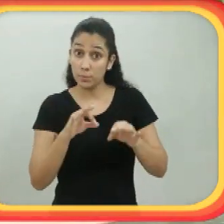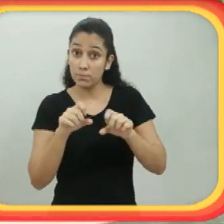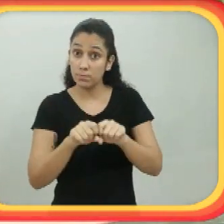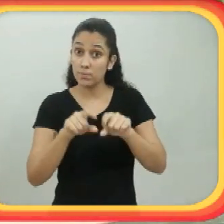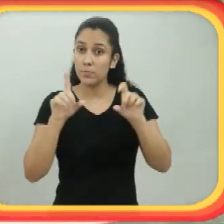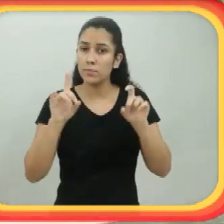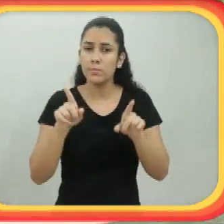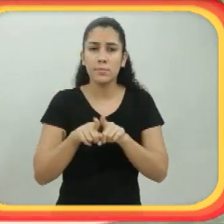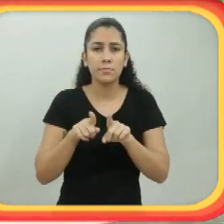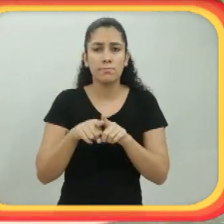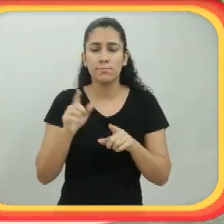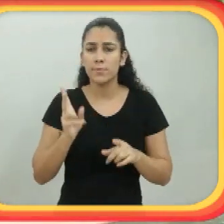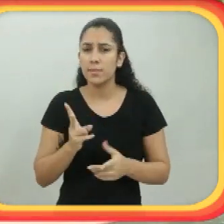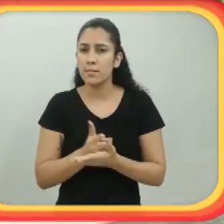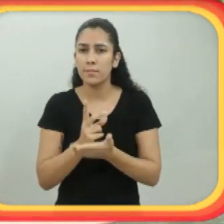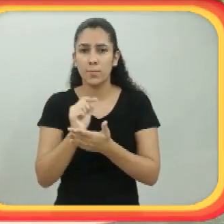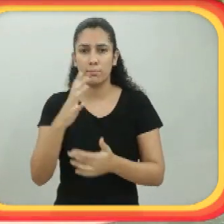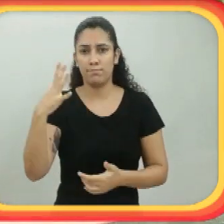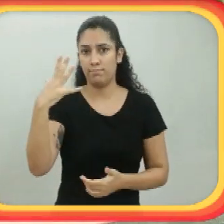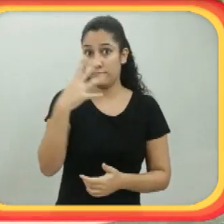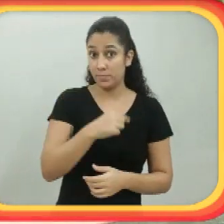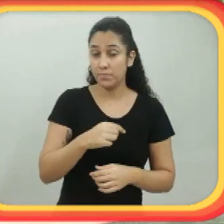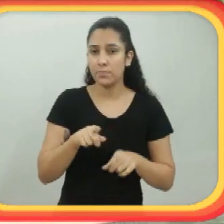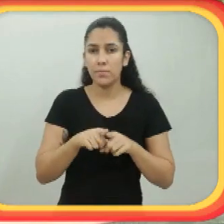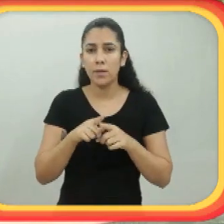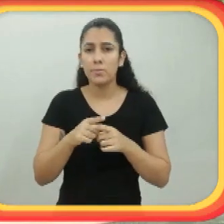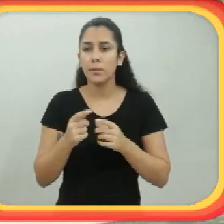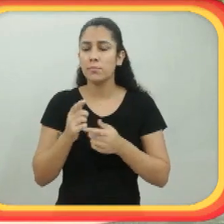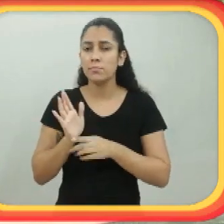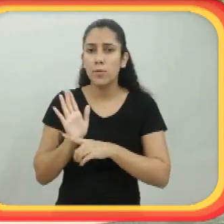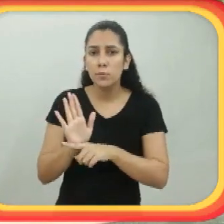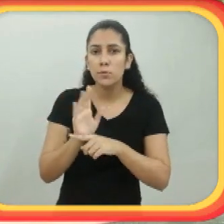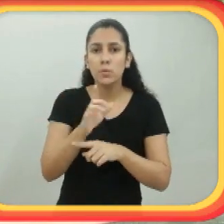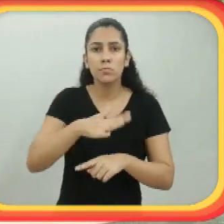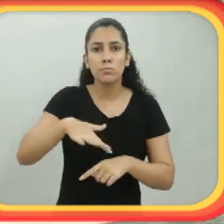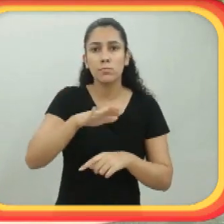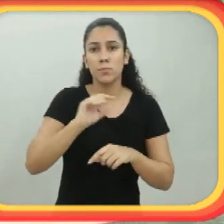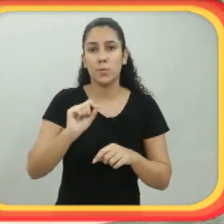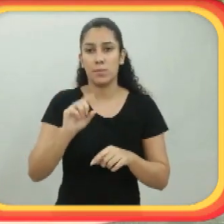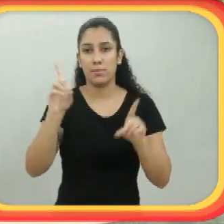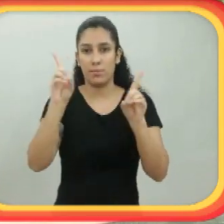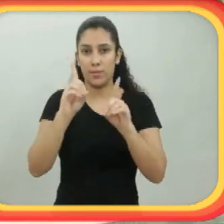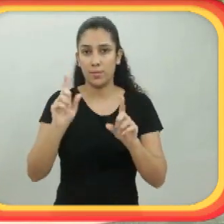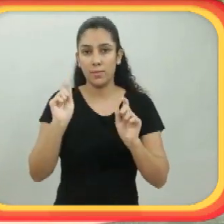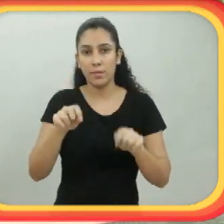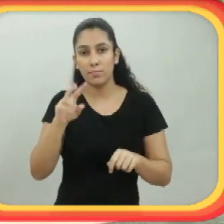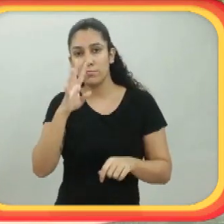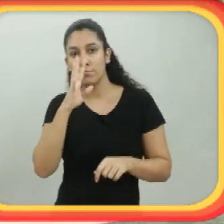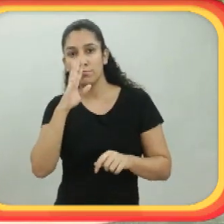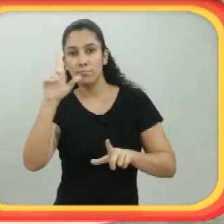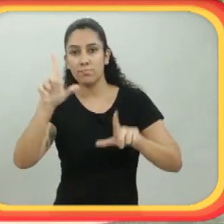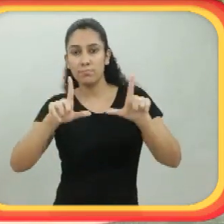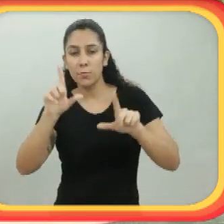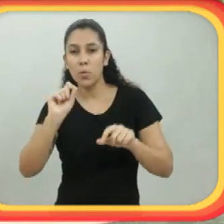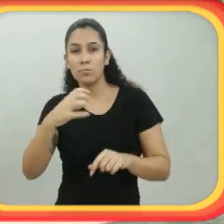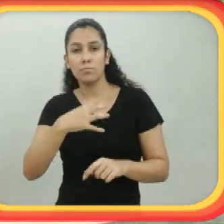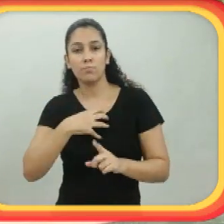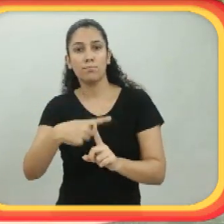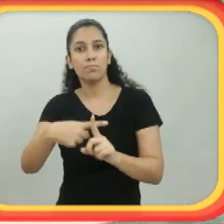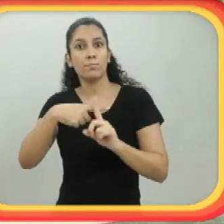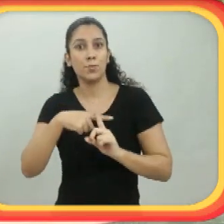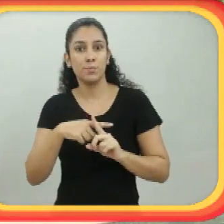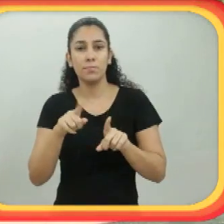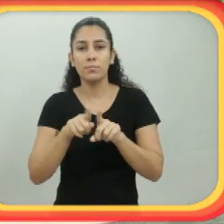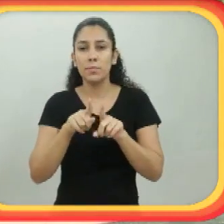pensado em atuar como apresentadora. Mas fiz os testes e passei. Fiquei, lógico, super